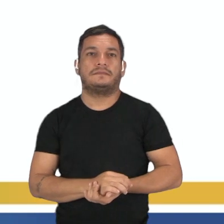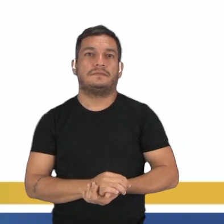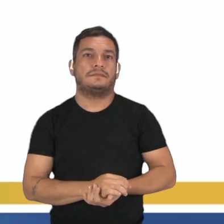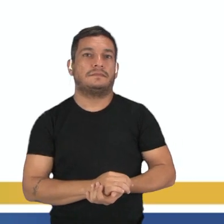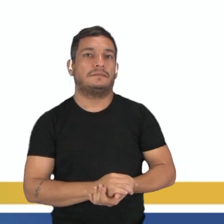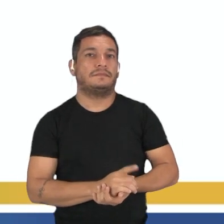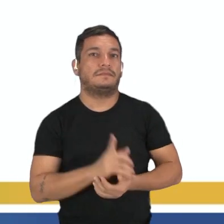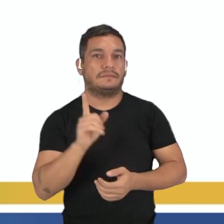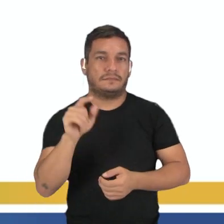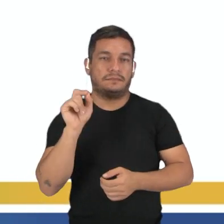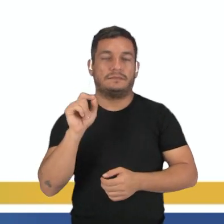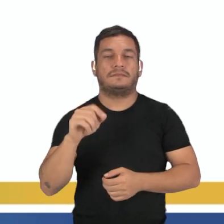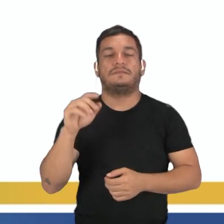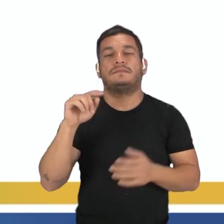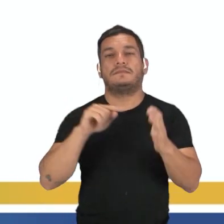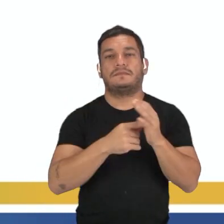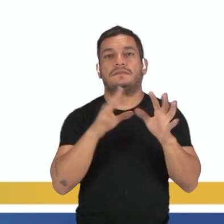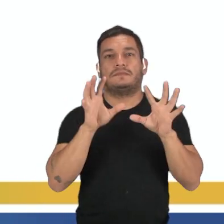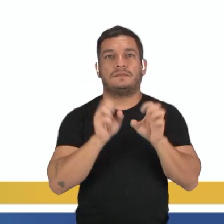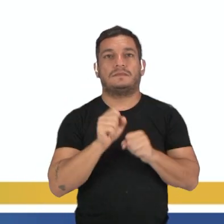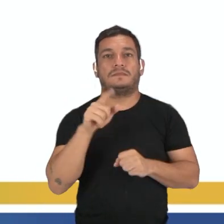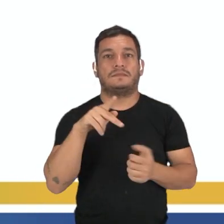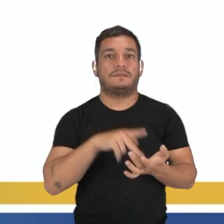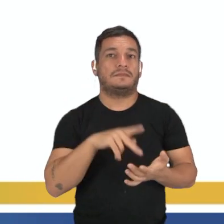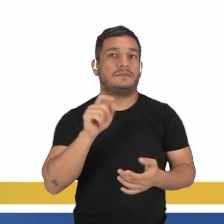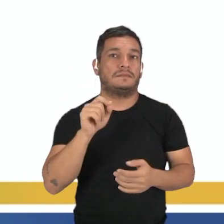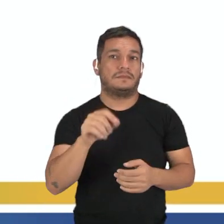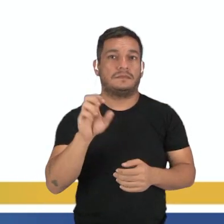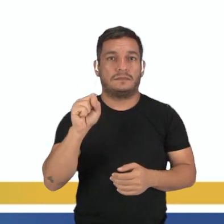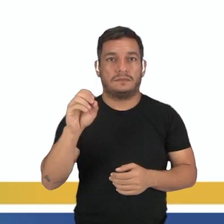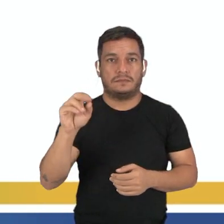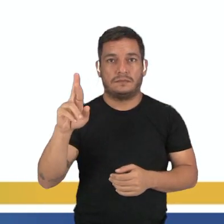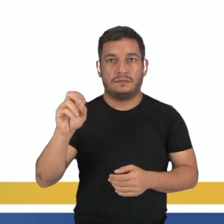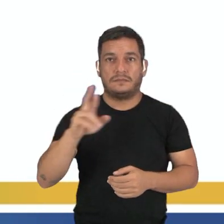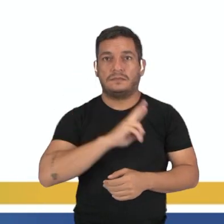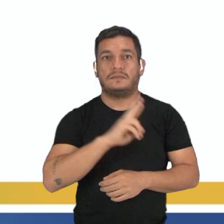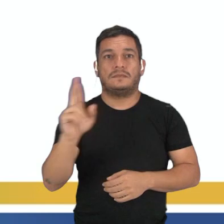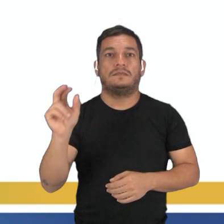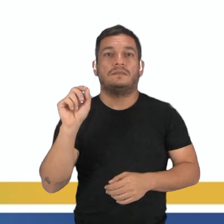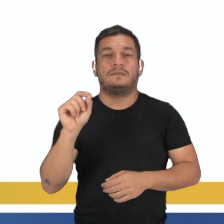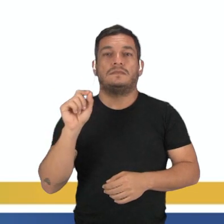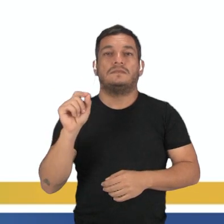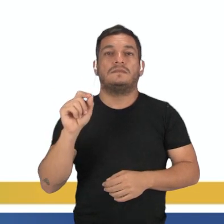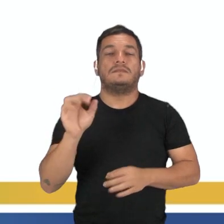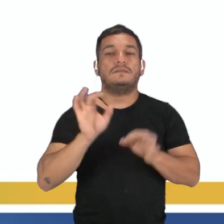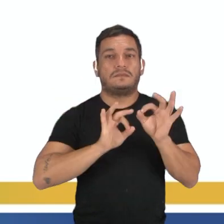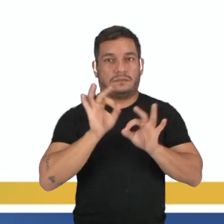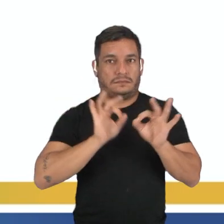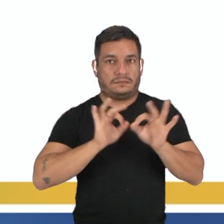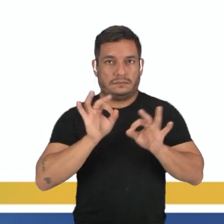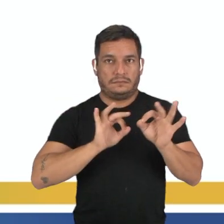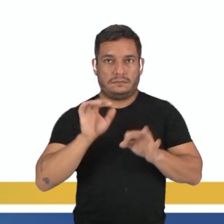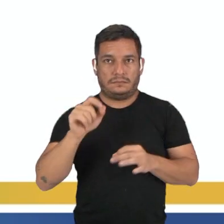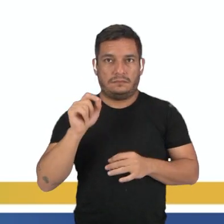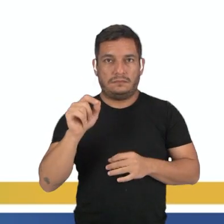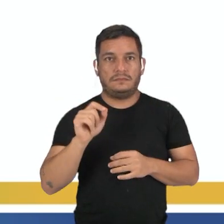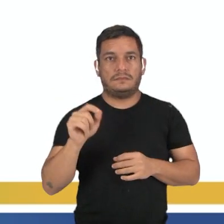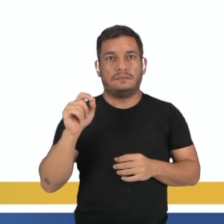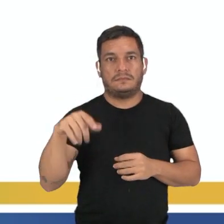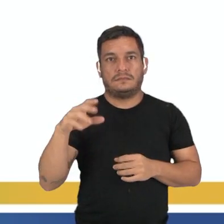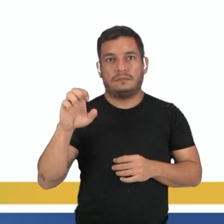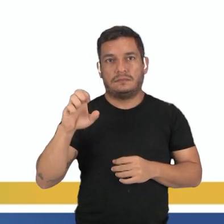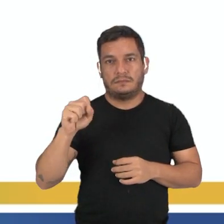Nesse caso, esses pontos escuros, na verdade, são os soros, né, que representam as estruturas onde são produzidos os